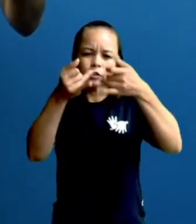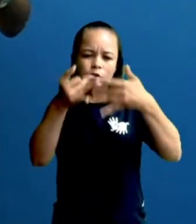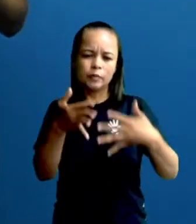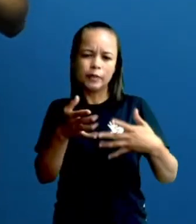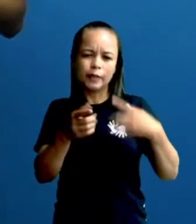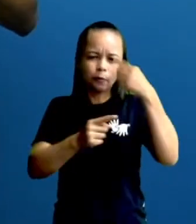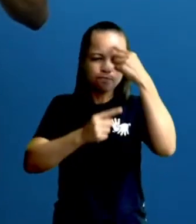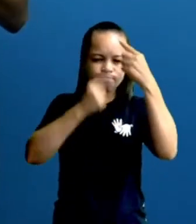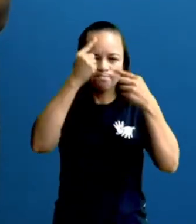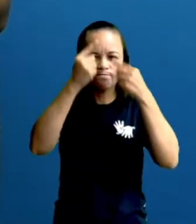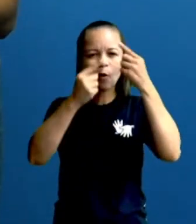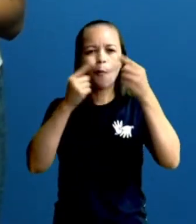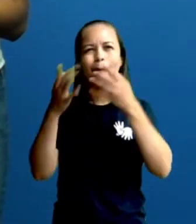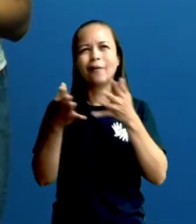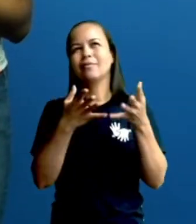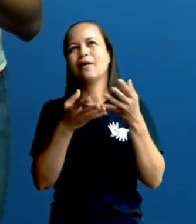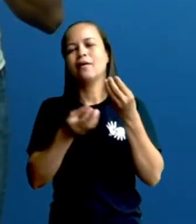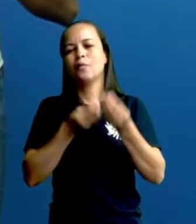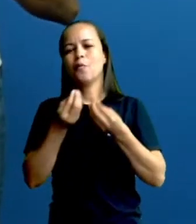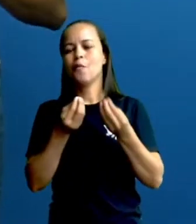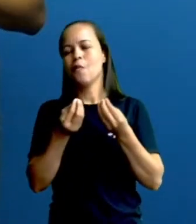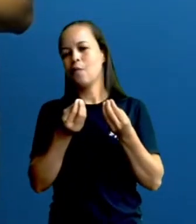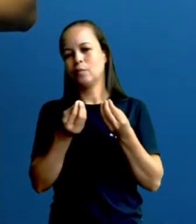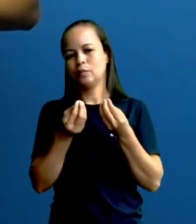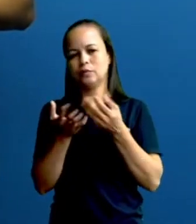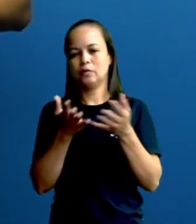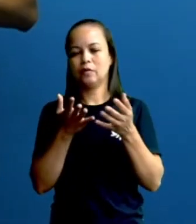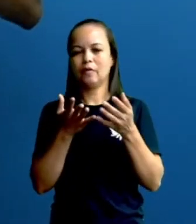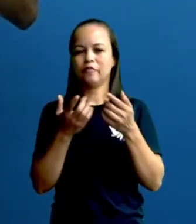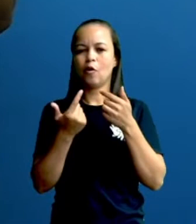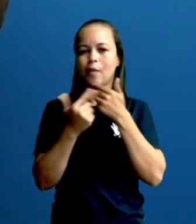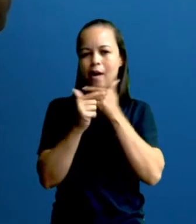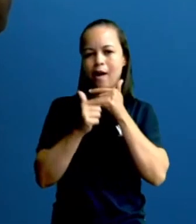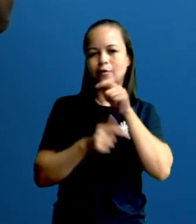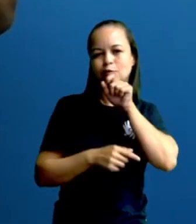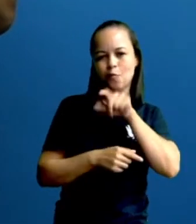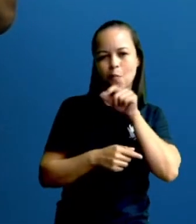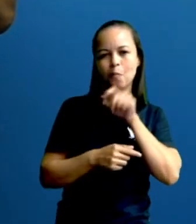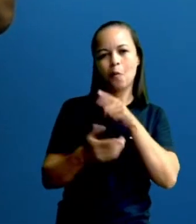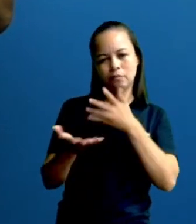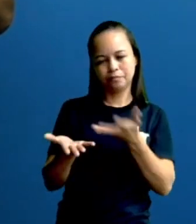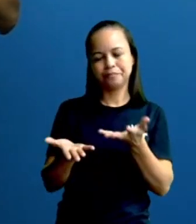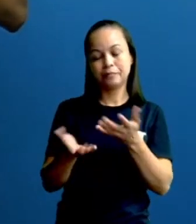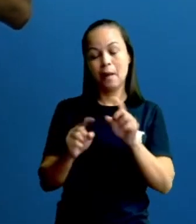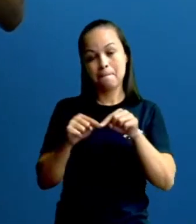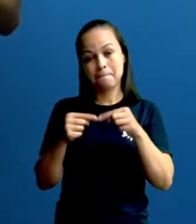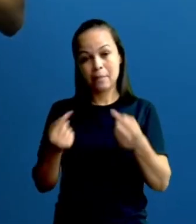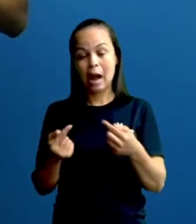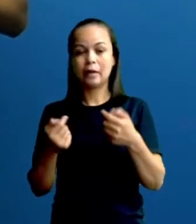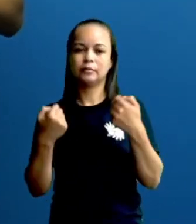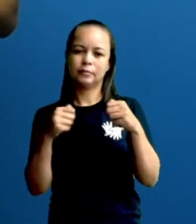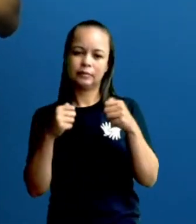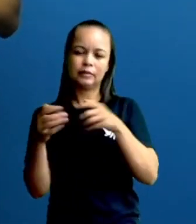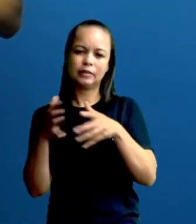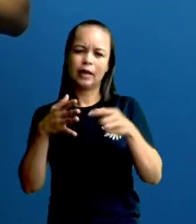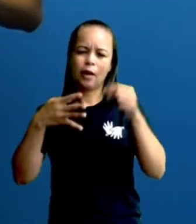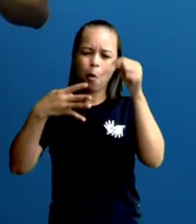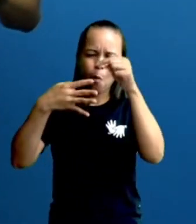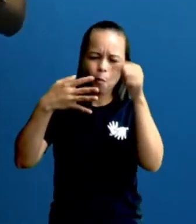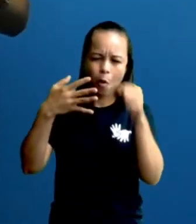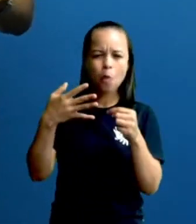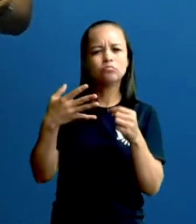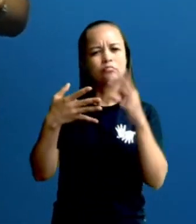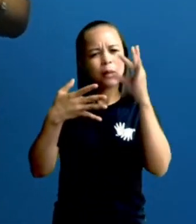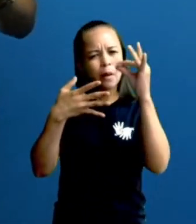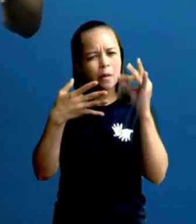mesmo, vamos dizer, a mesma forma que seria a forma do humor. Mas aí, cada uma vai ter o seu ponto específico.